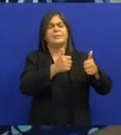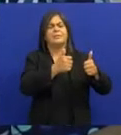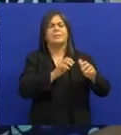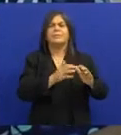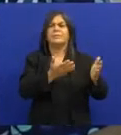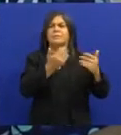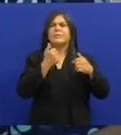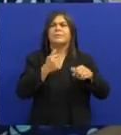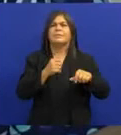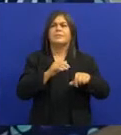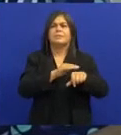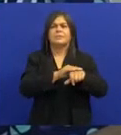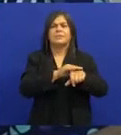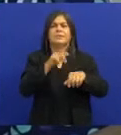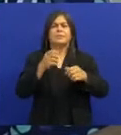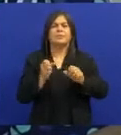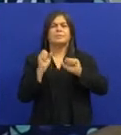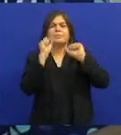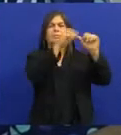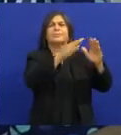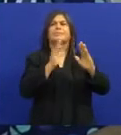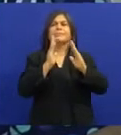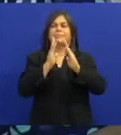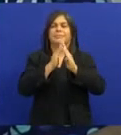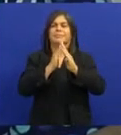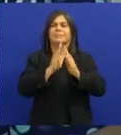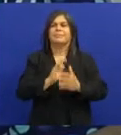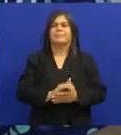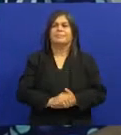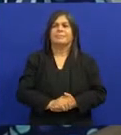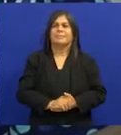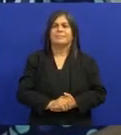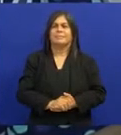Não, deixa pra lá Vamos conversar Depois eu levo você em casa